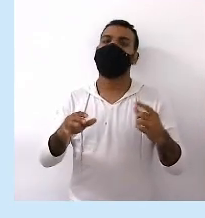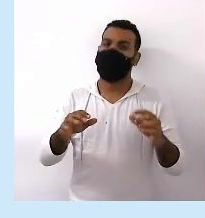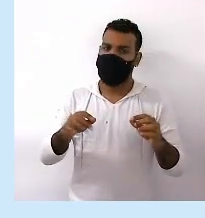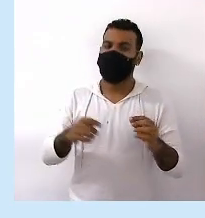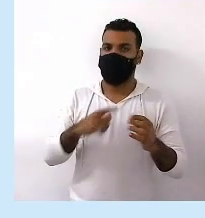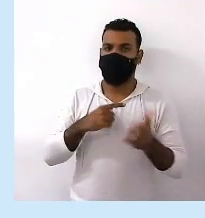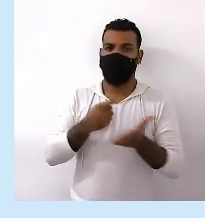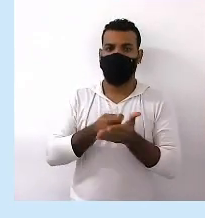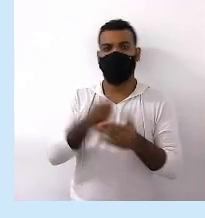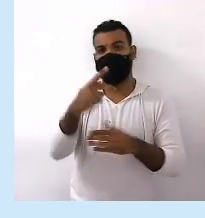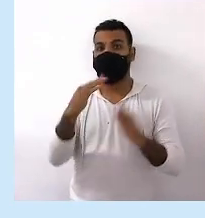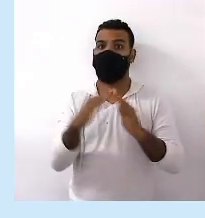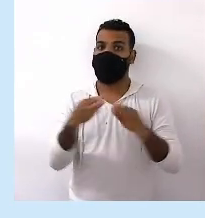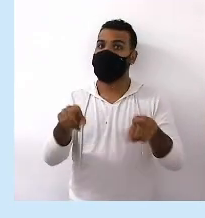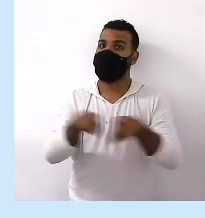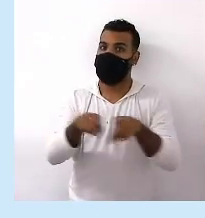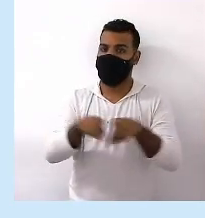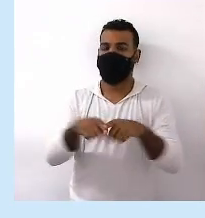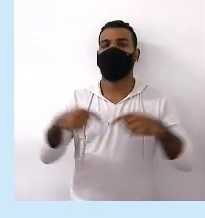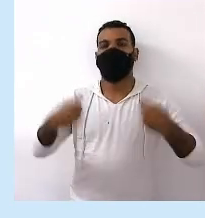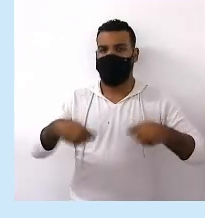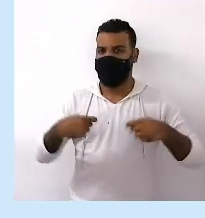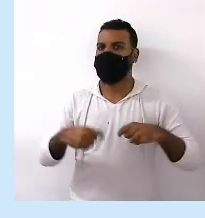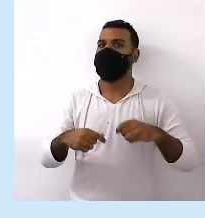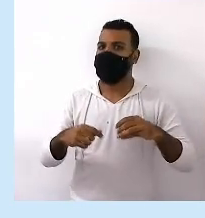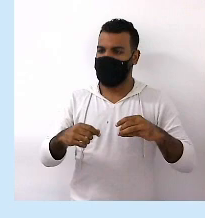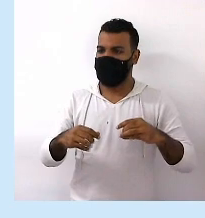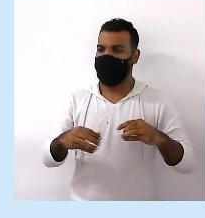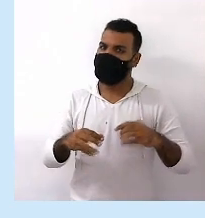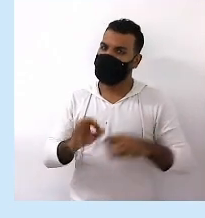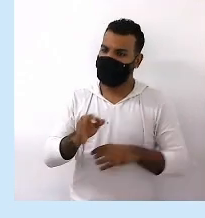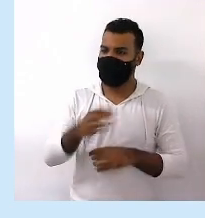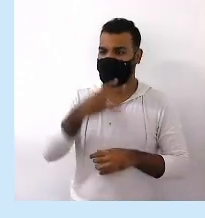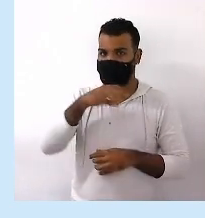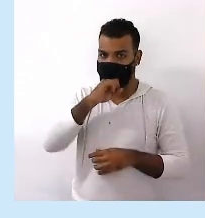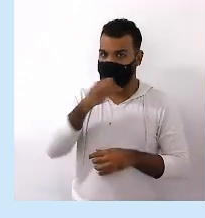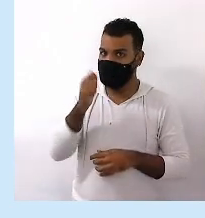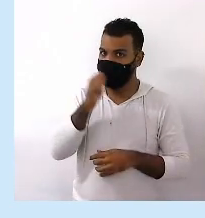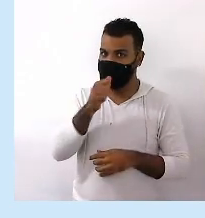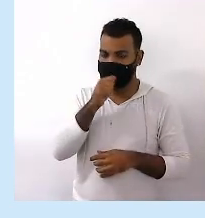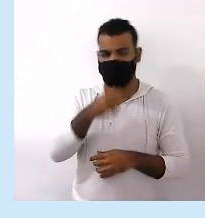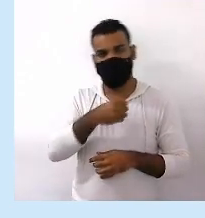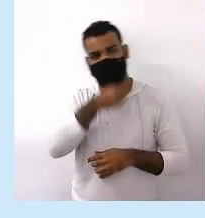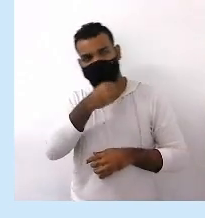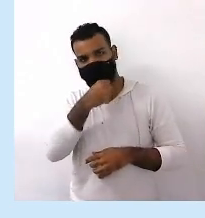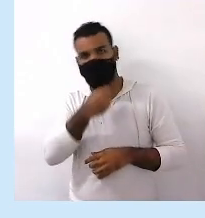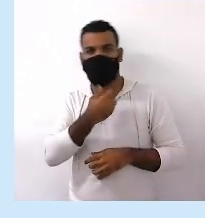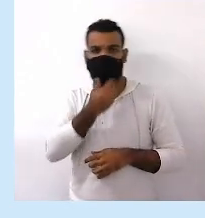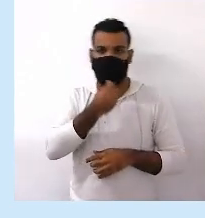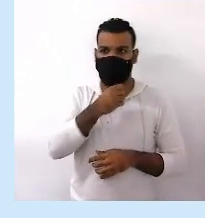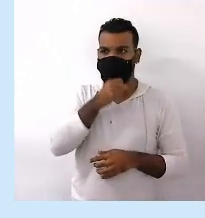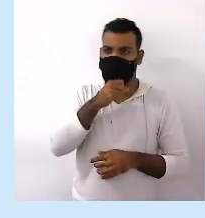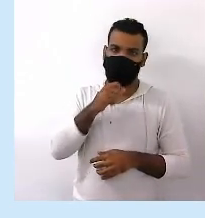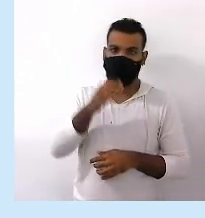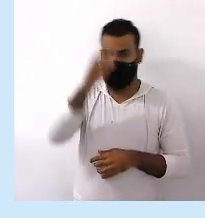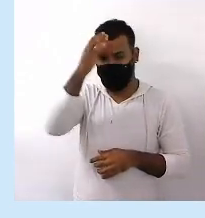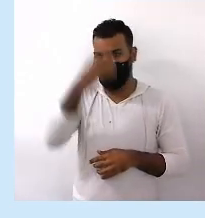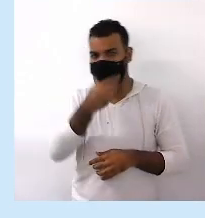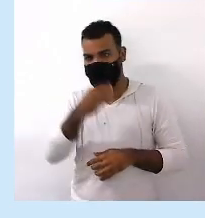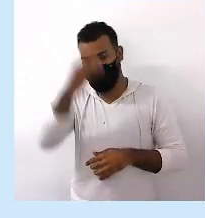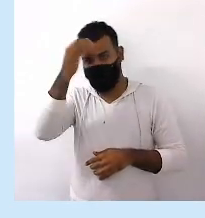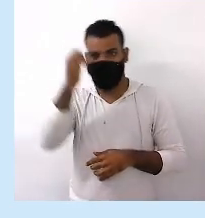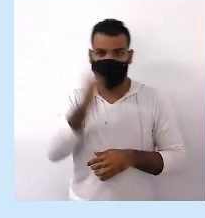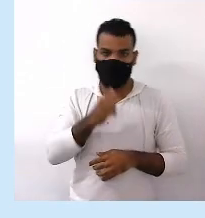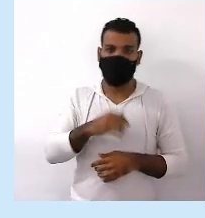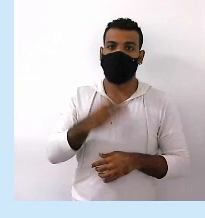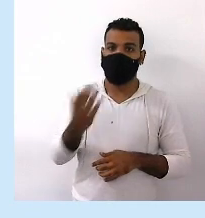Até na sua casa Tem que ter ordem Não é não? Papai e mamãe ali Vovô e vovó Titio e titia Padrinho e padrinho